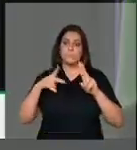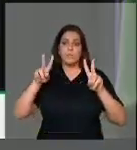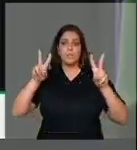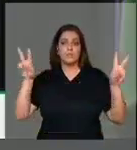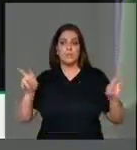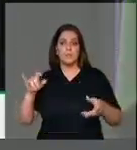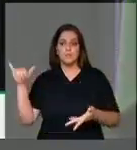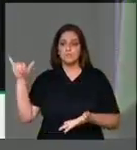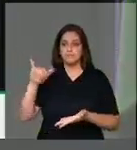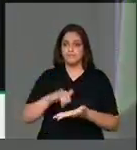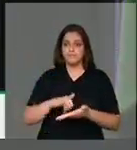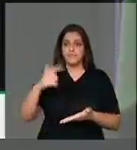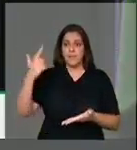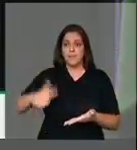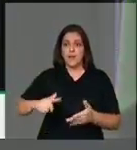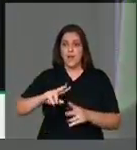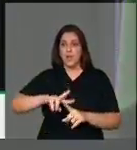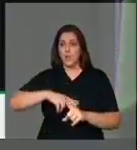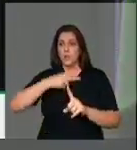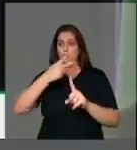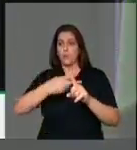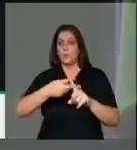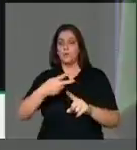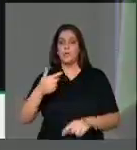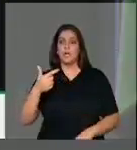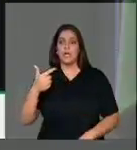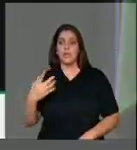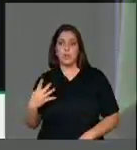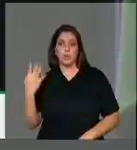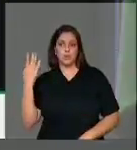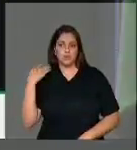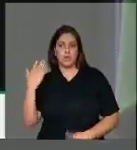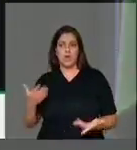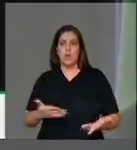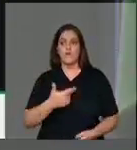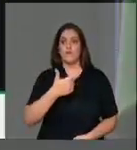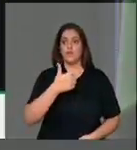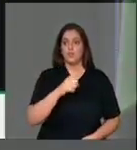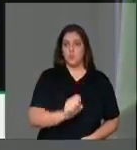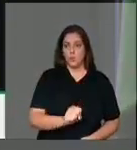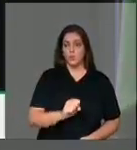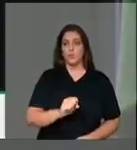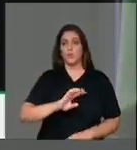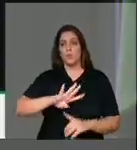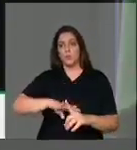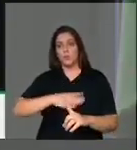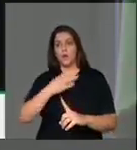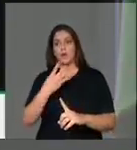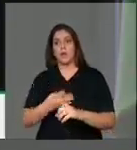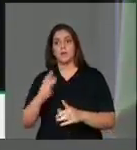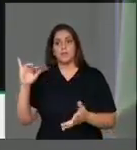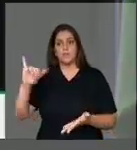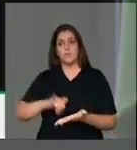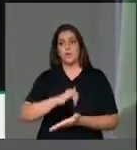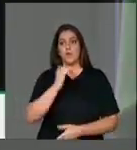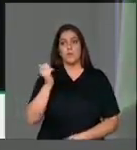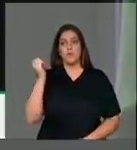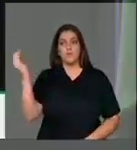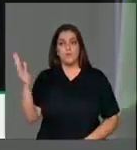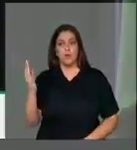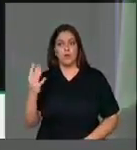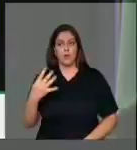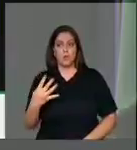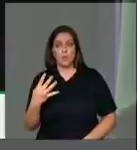duplicou os voos nacionais de 14 para 28 e quadruplicou os voos internacionais de 4